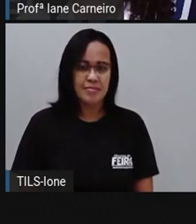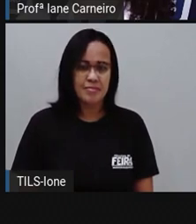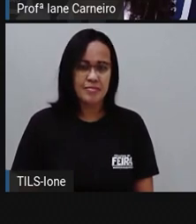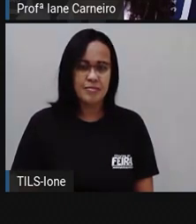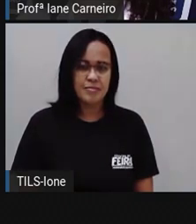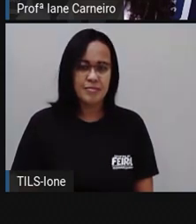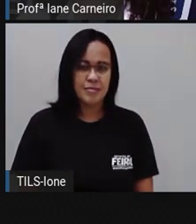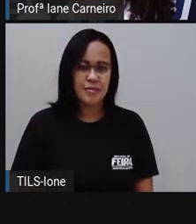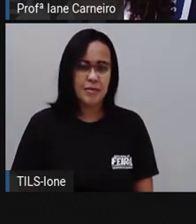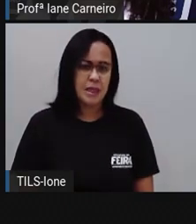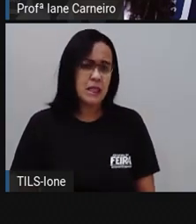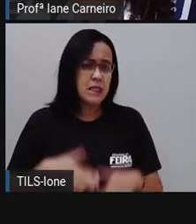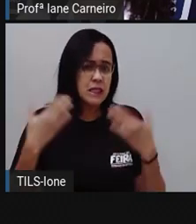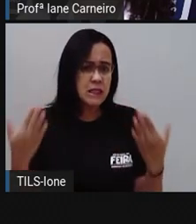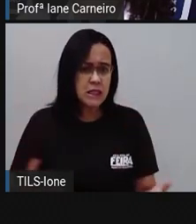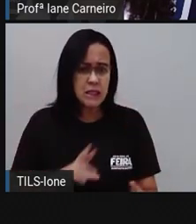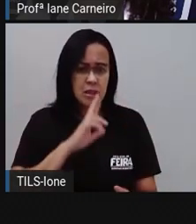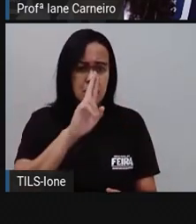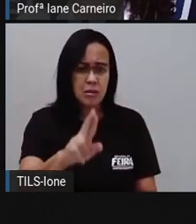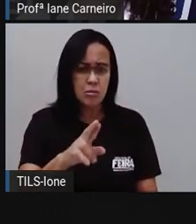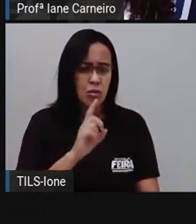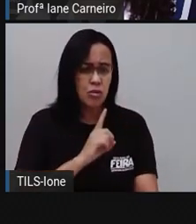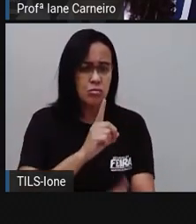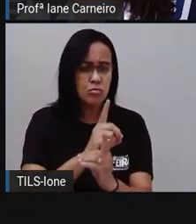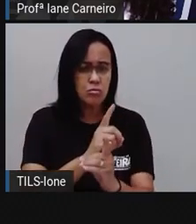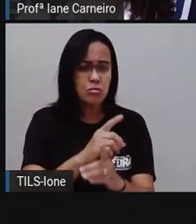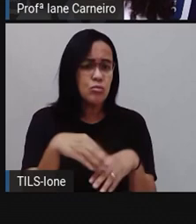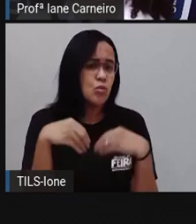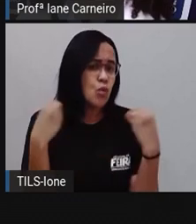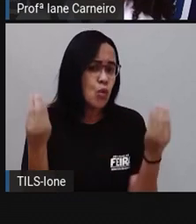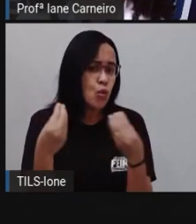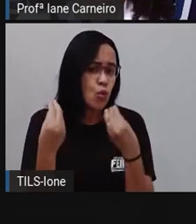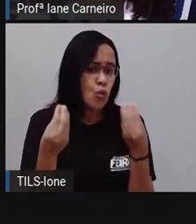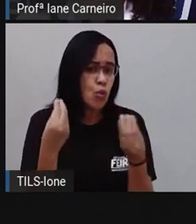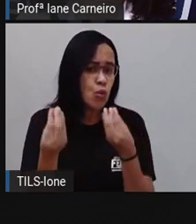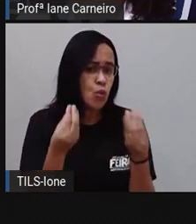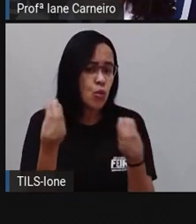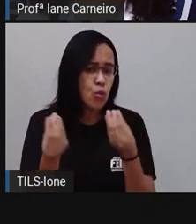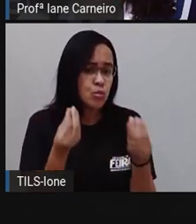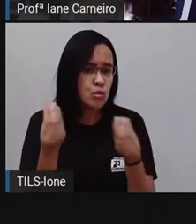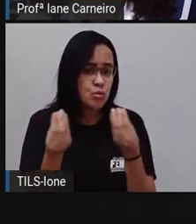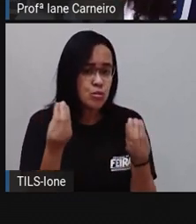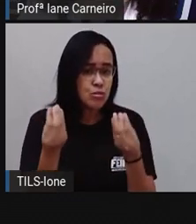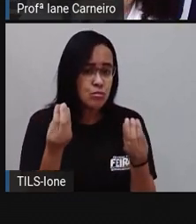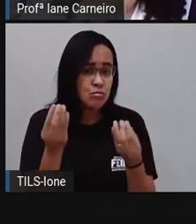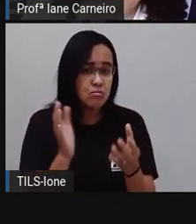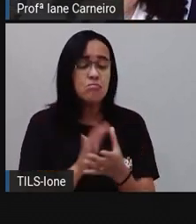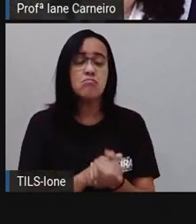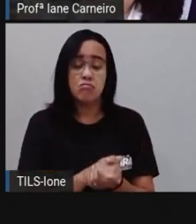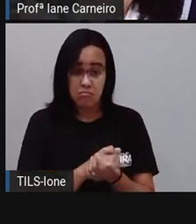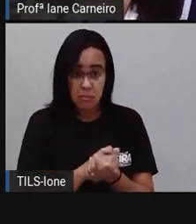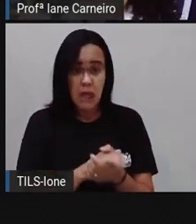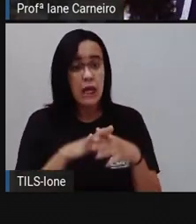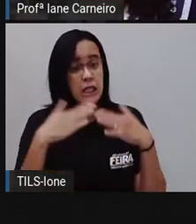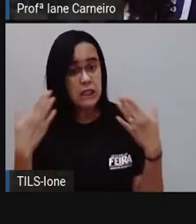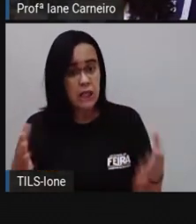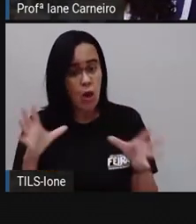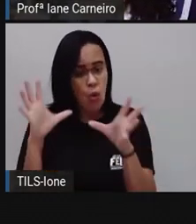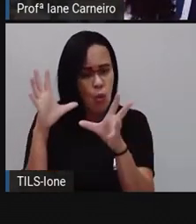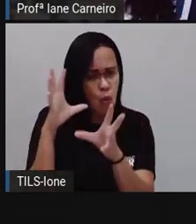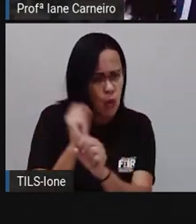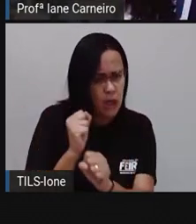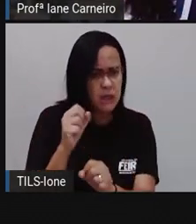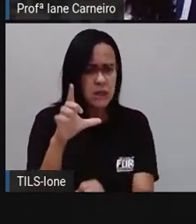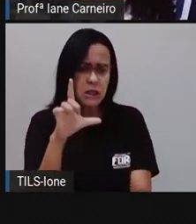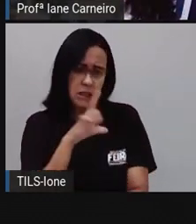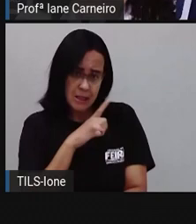Então o que a gente quer descobrir? Vendeu. A gente quer descobrir quantas ainda ele tem. Então a gente